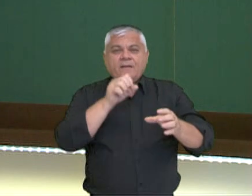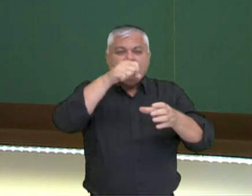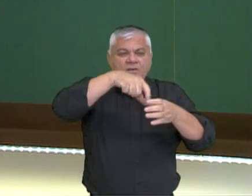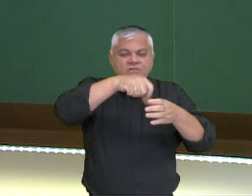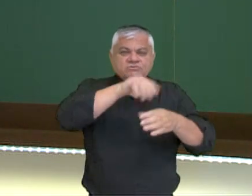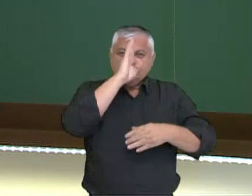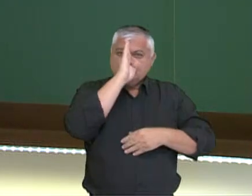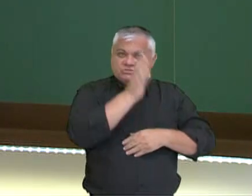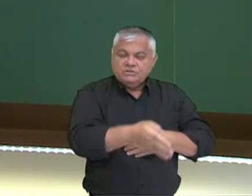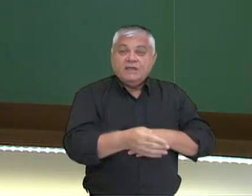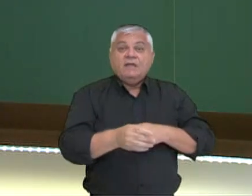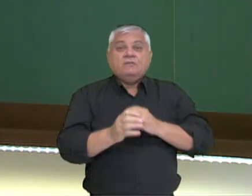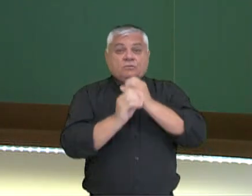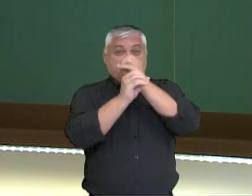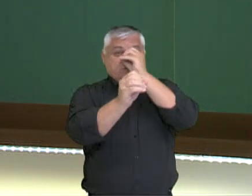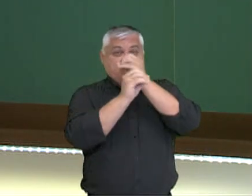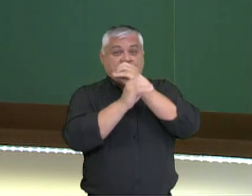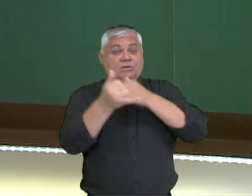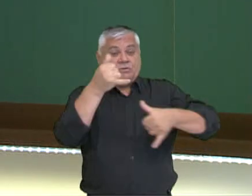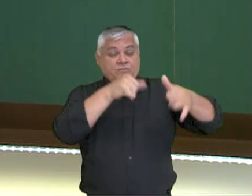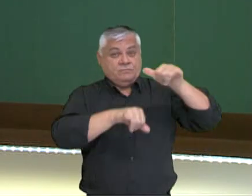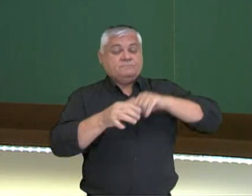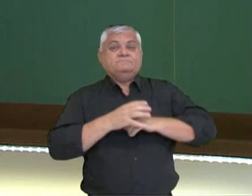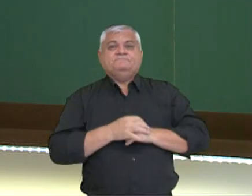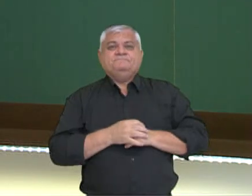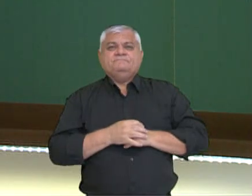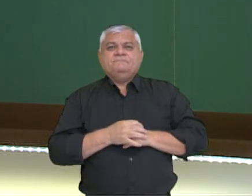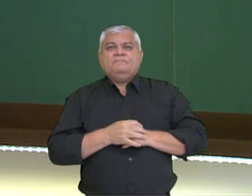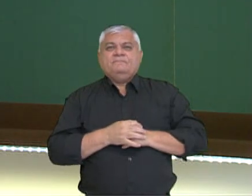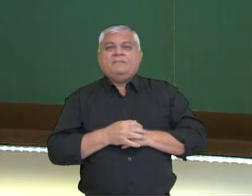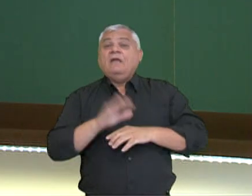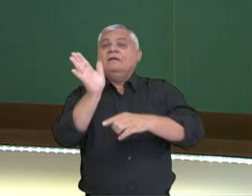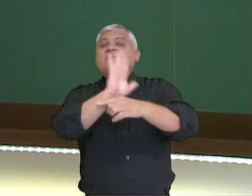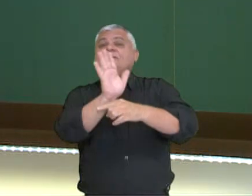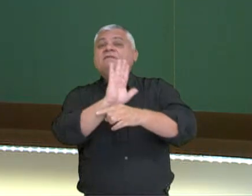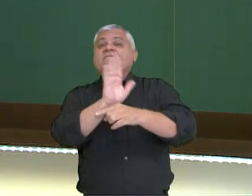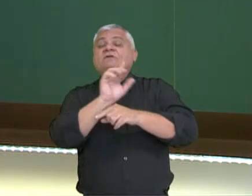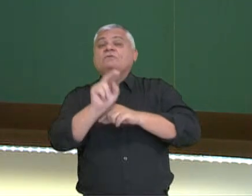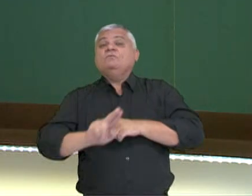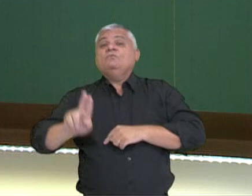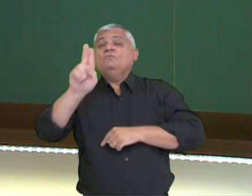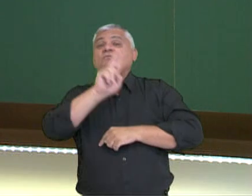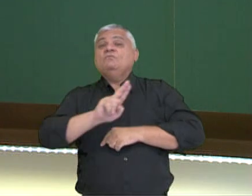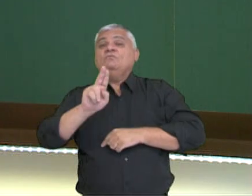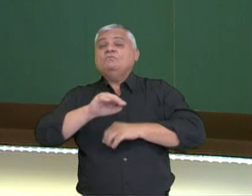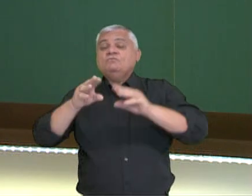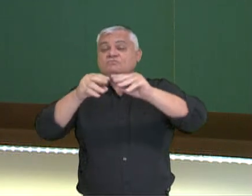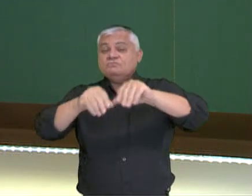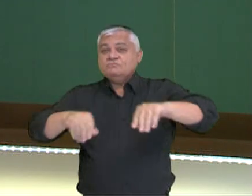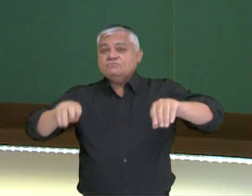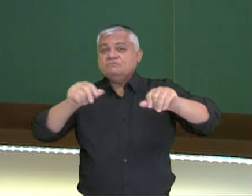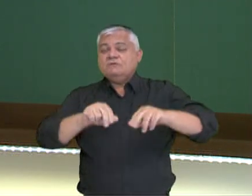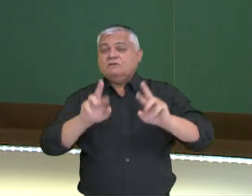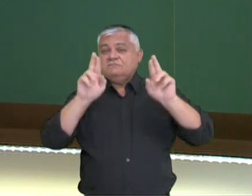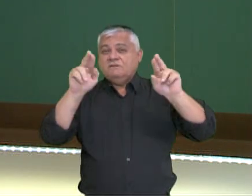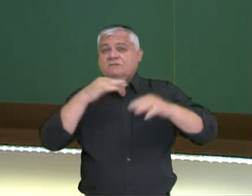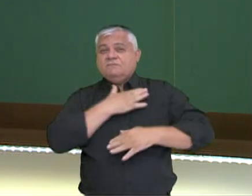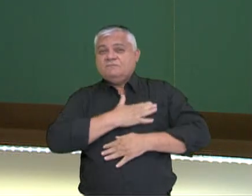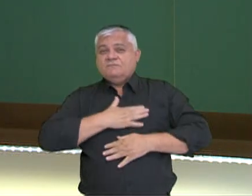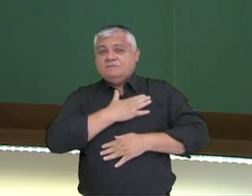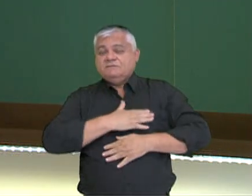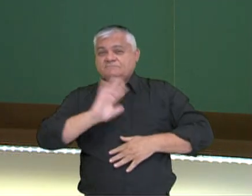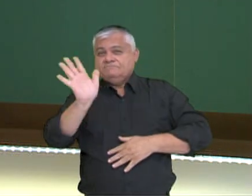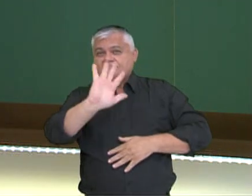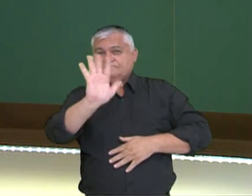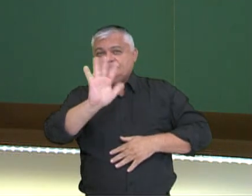presença de um engenheiro agrônomo. Neste vídeo nós falamos sobre uso e fertilidade do solo. Espero que vocês tenham gostado